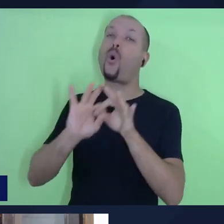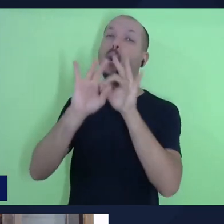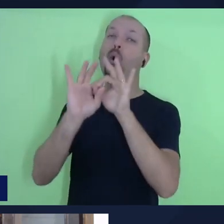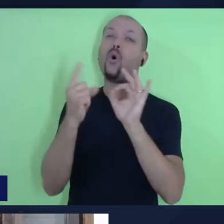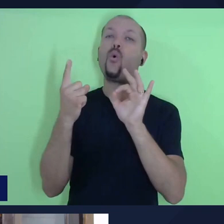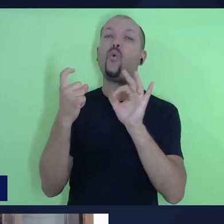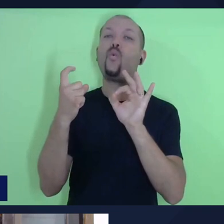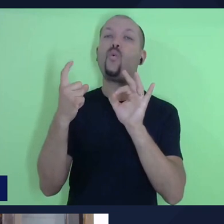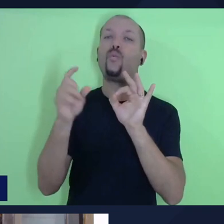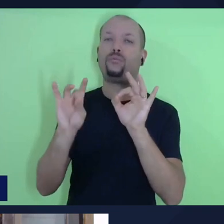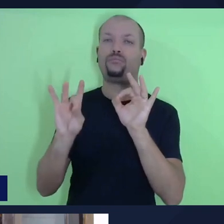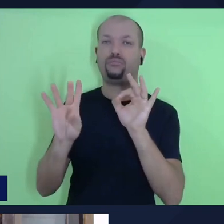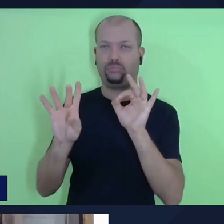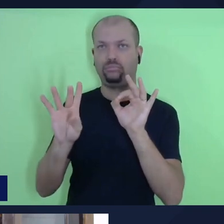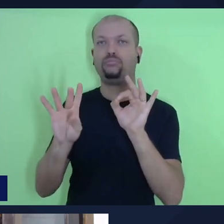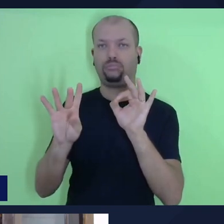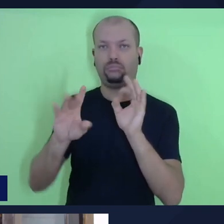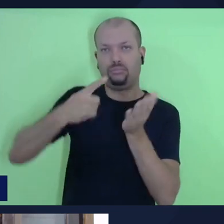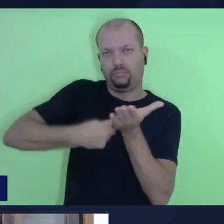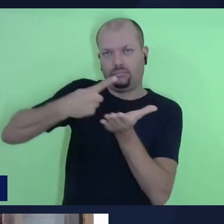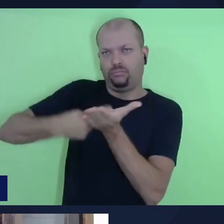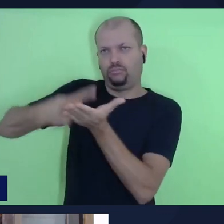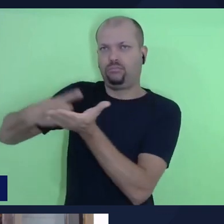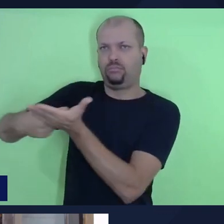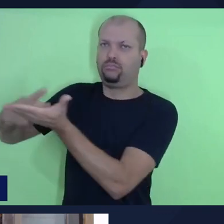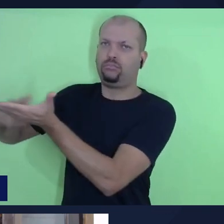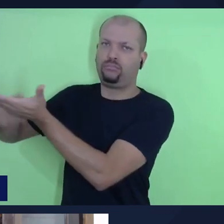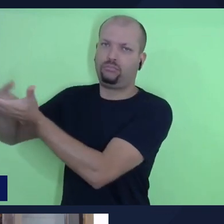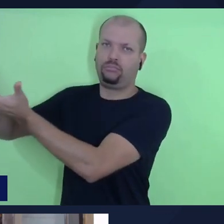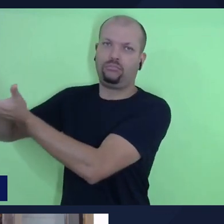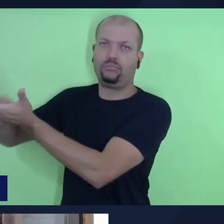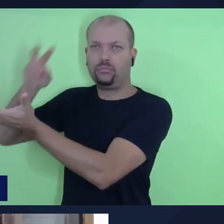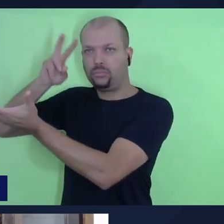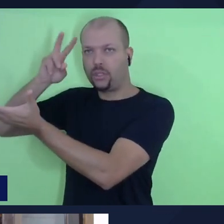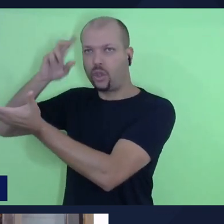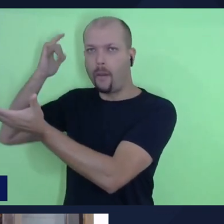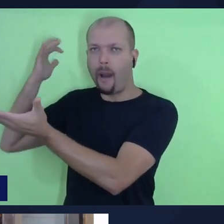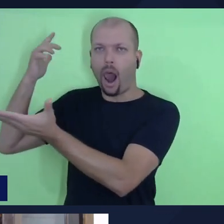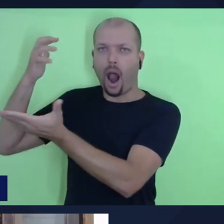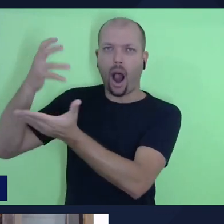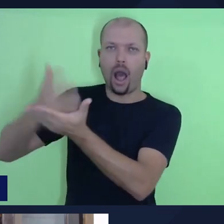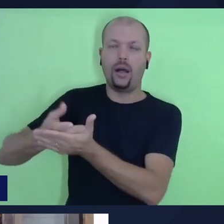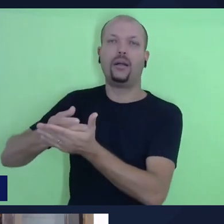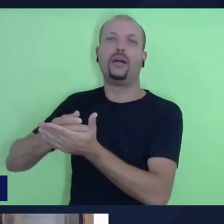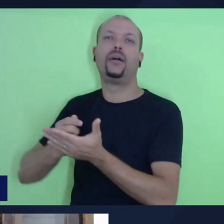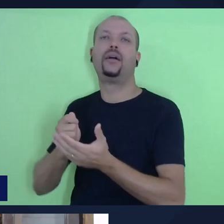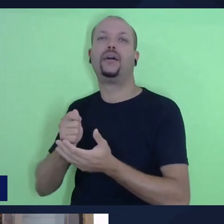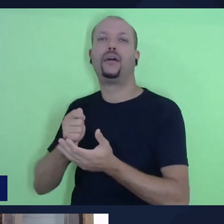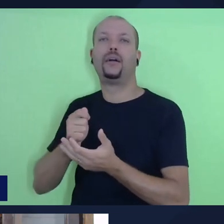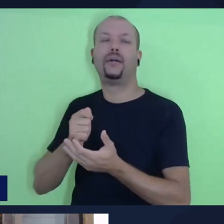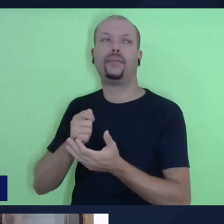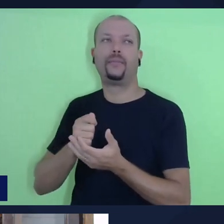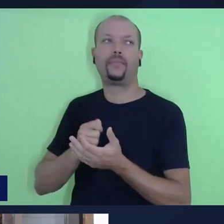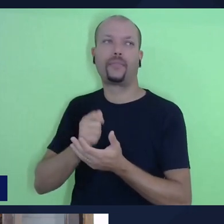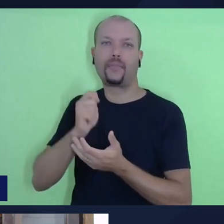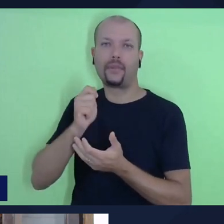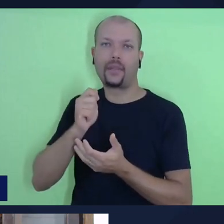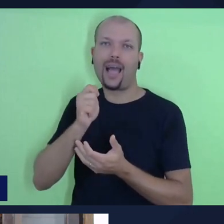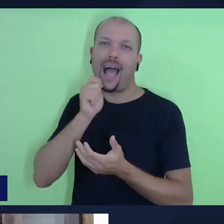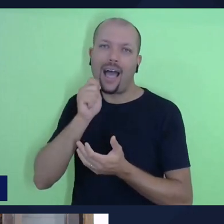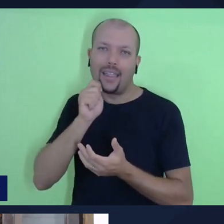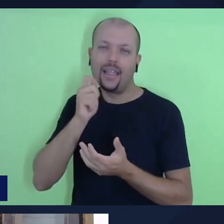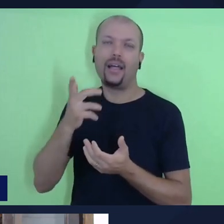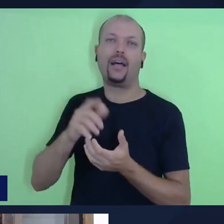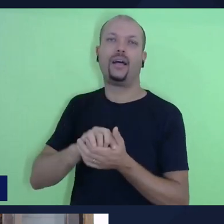confirmada ao longo da história com Adão, com Davi, com Abraão, mas fato